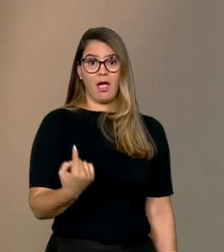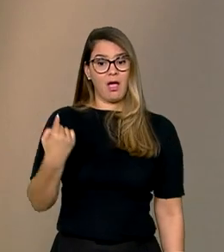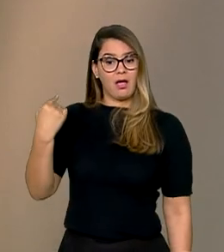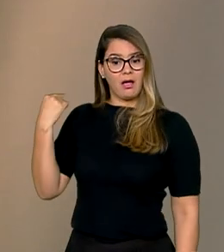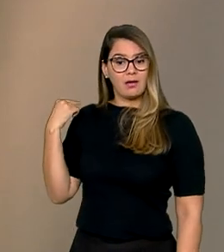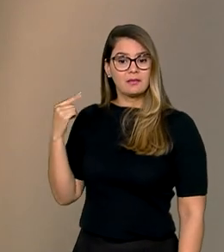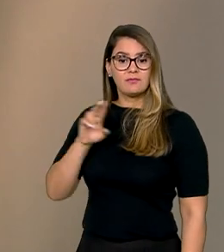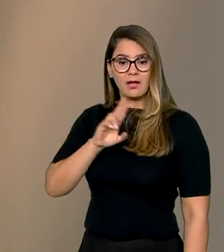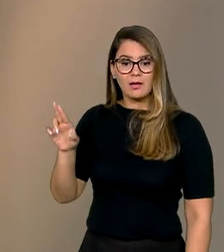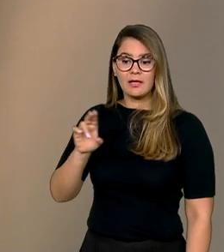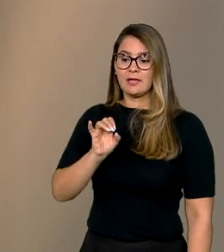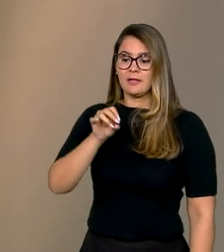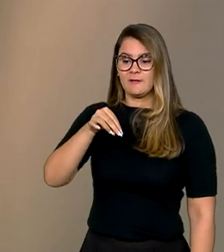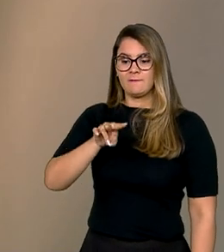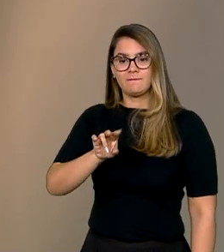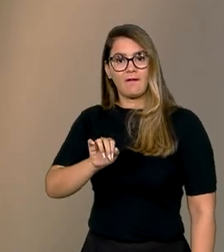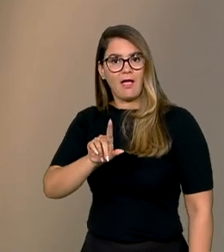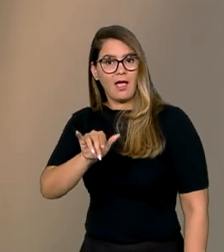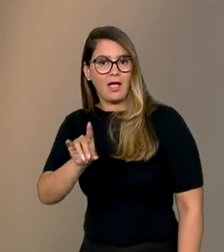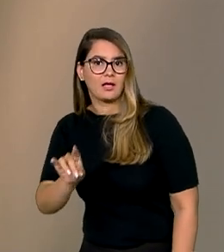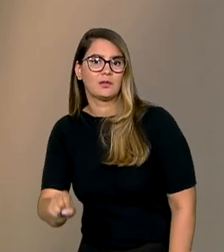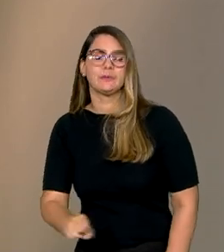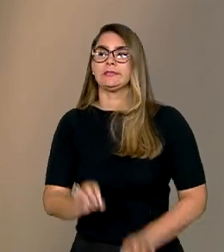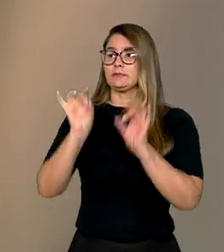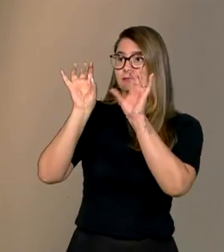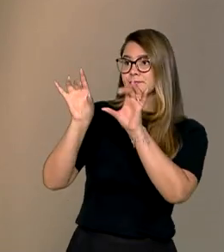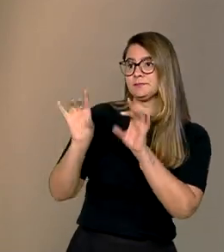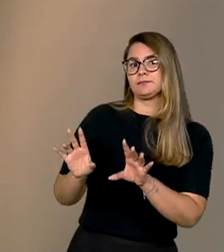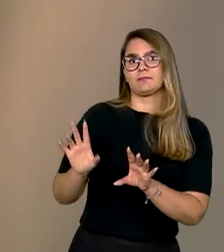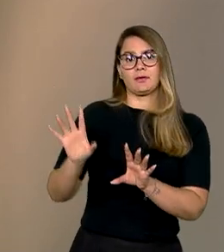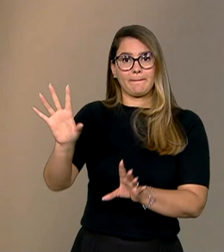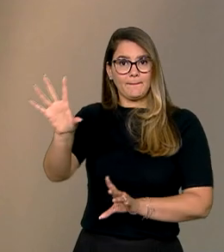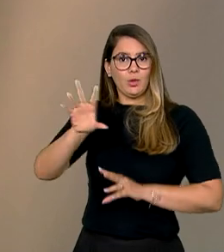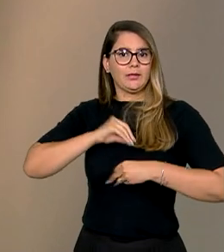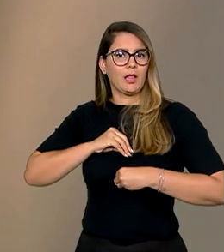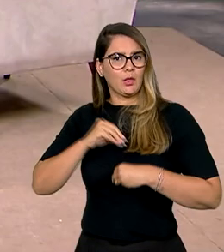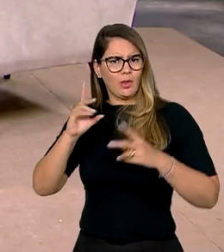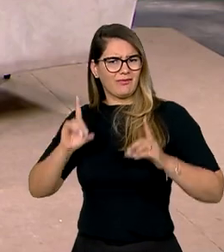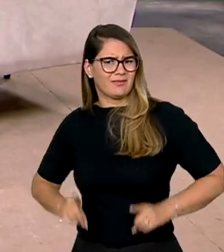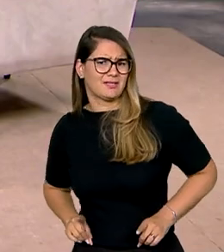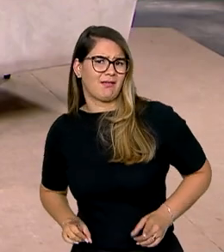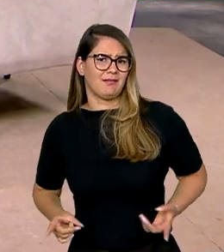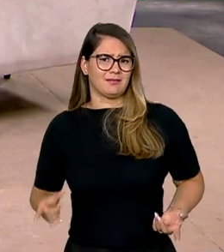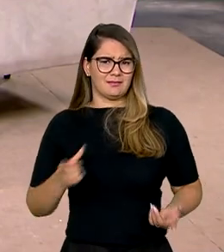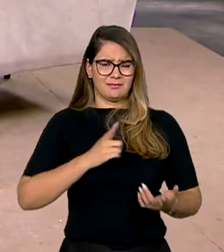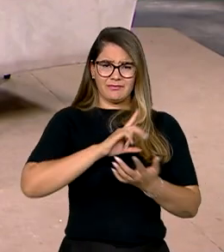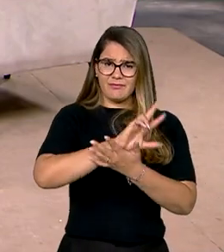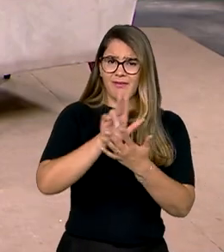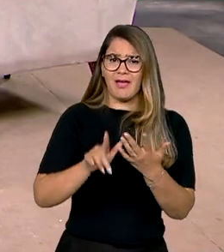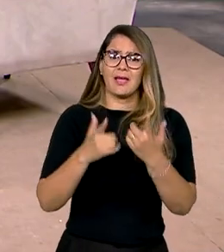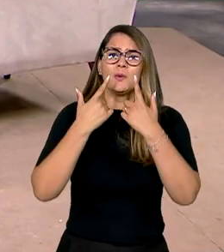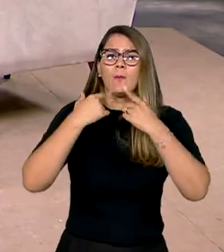éramos chamados de inválidos, de excepcionais, de portadores de deficiência. Então, há uma série, uma